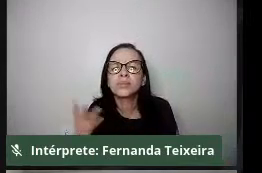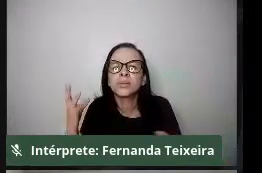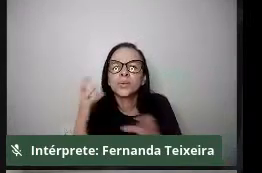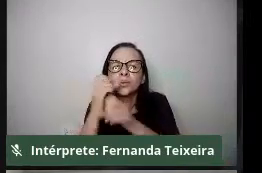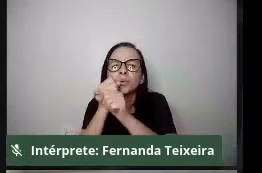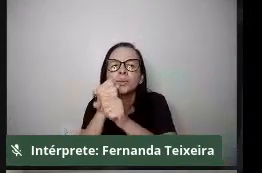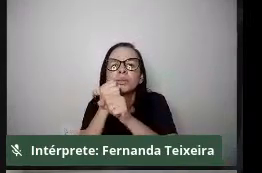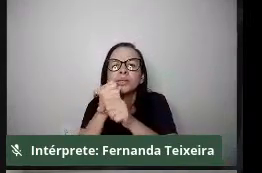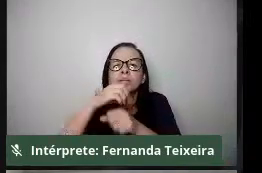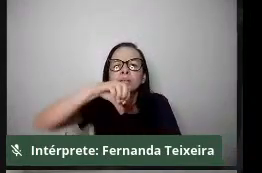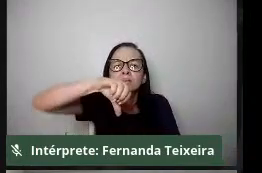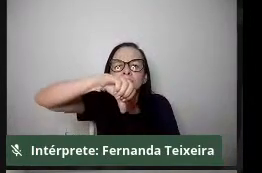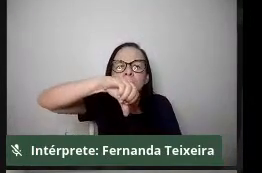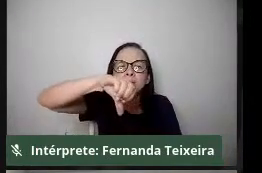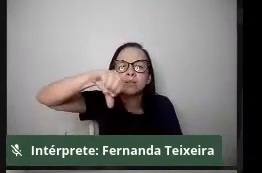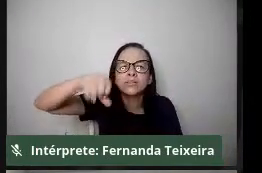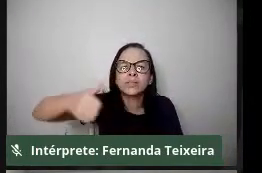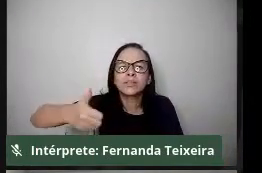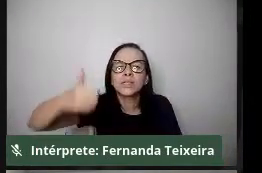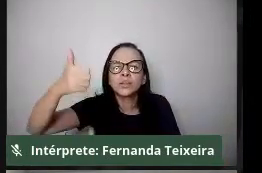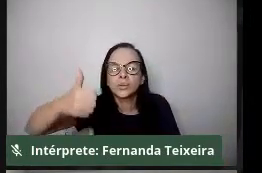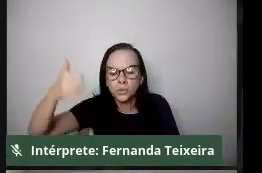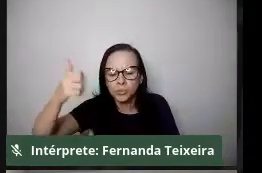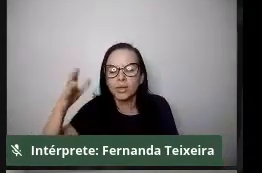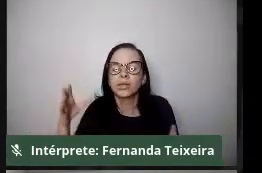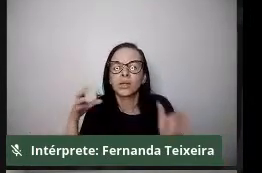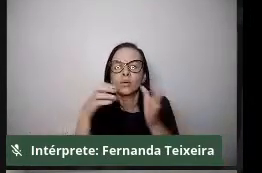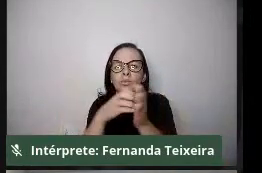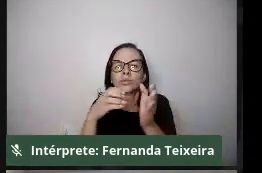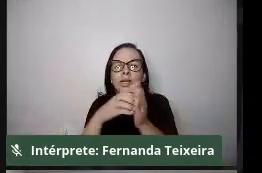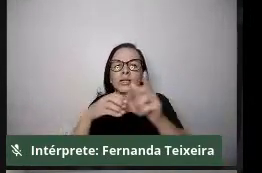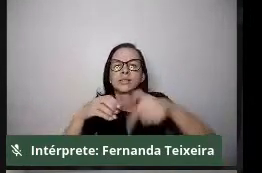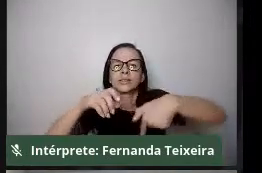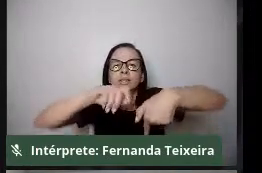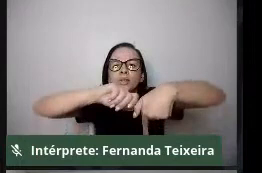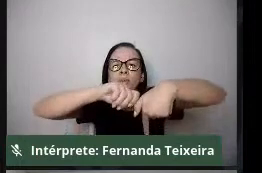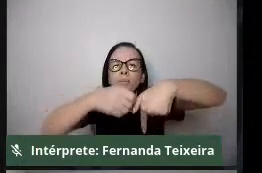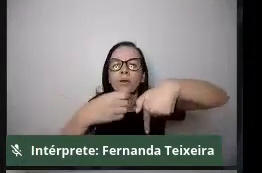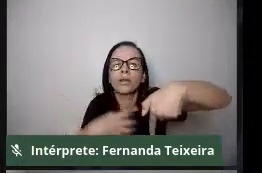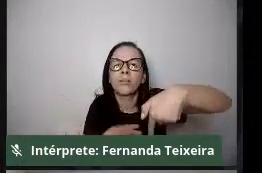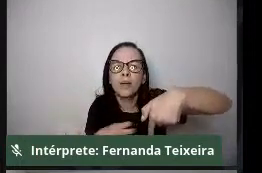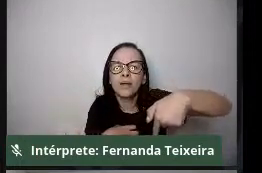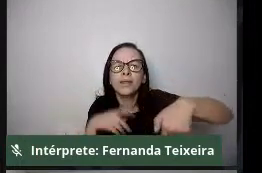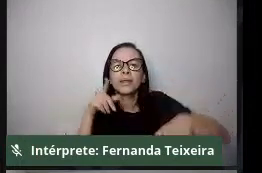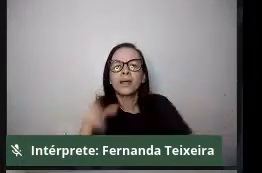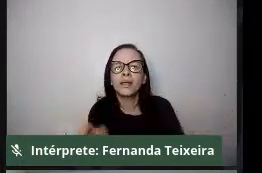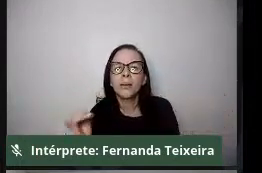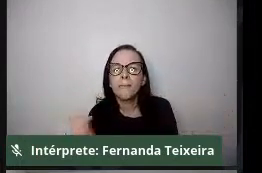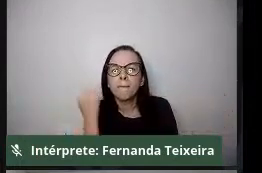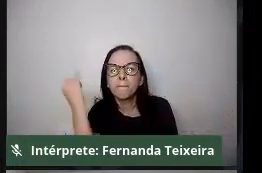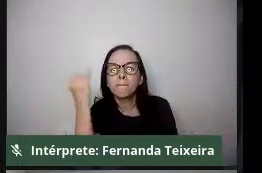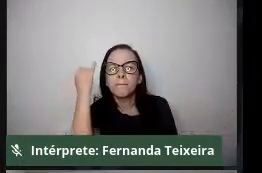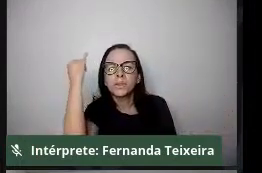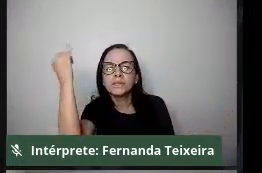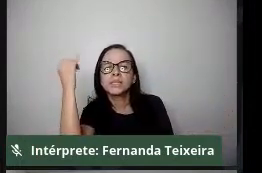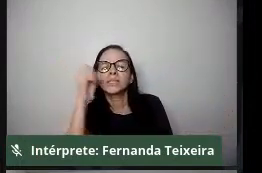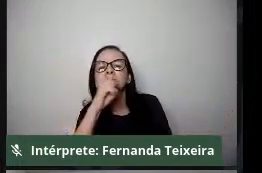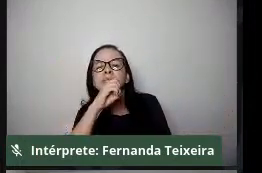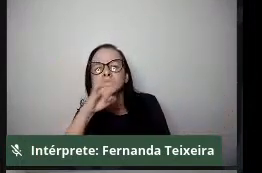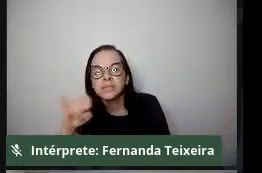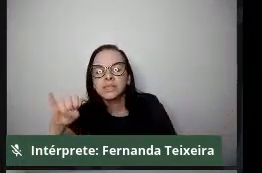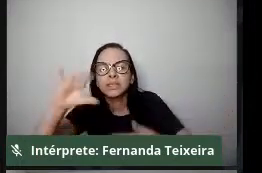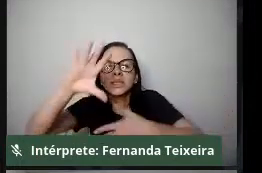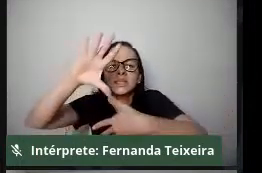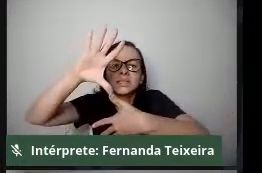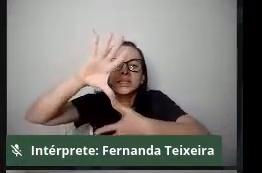contabilizado 991 as comunidades quilombolas na Bahia, né? E é interessante perceber que, se esse mapa pudesse ser sobreposto ao mapa